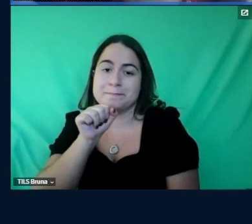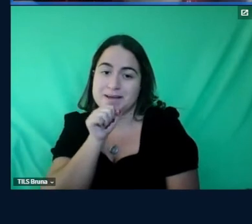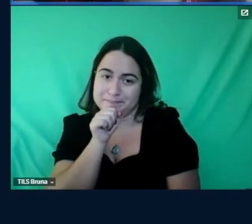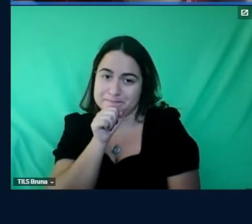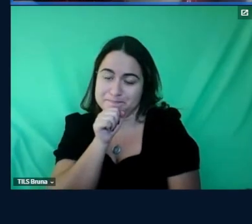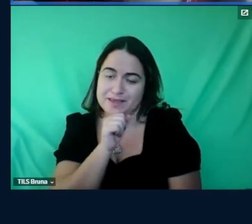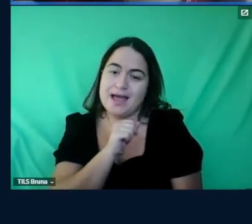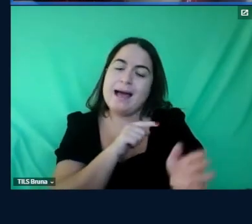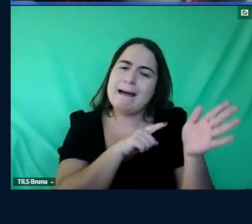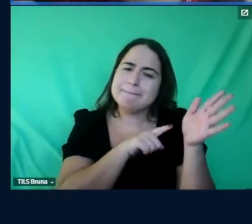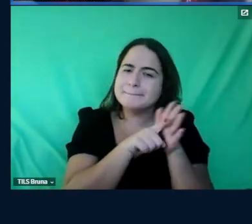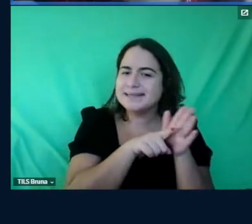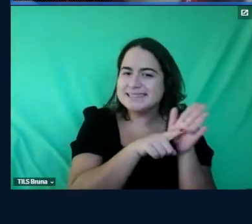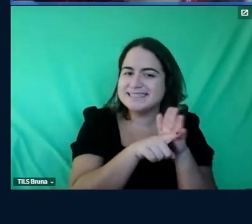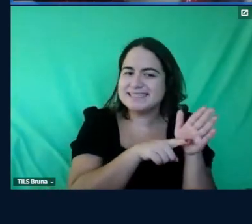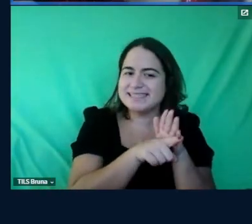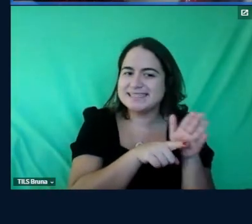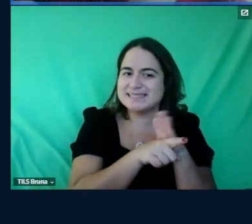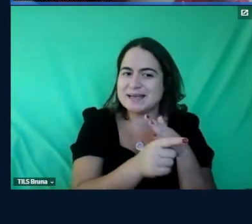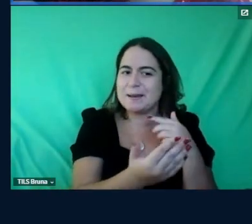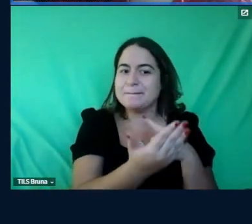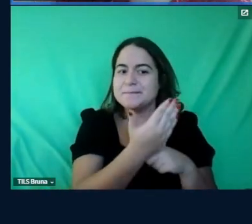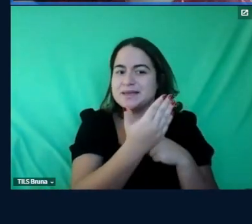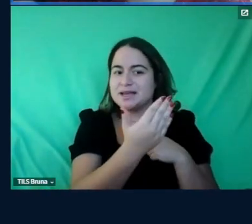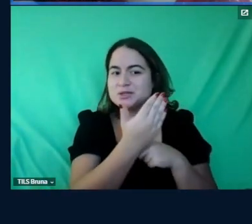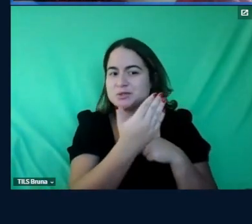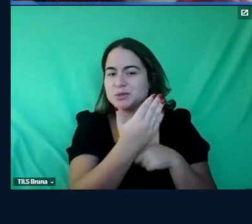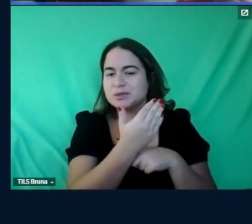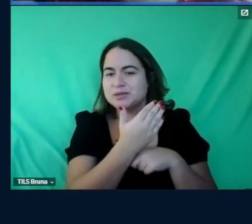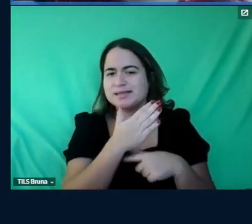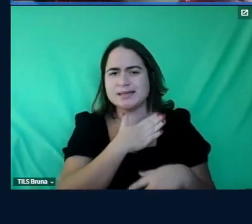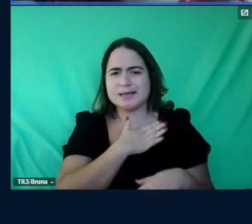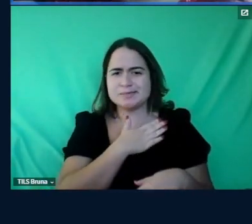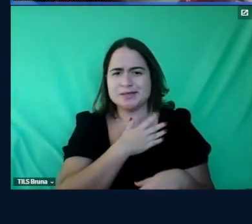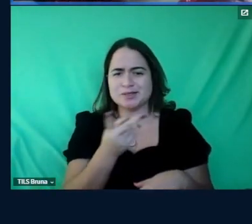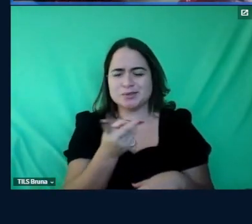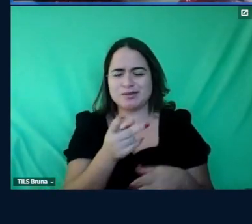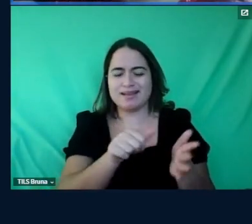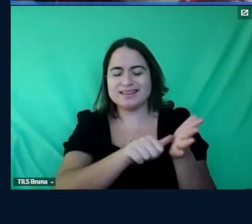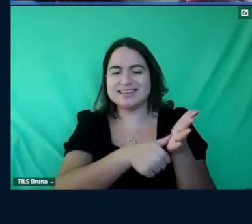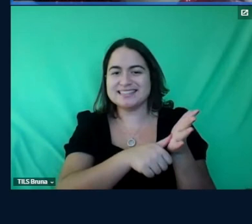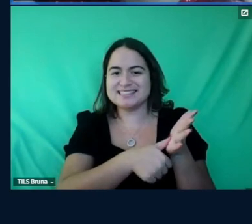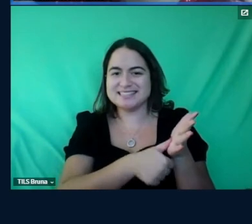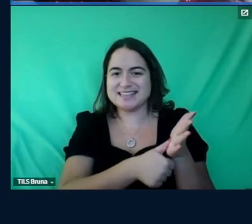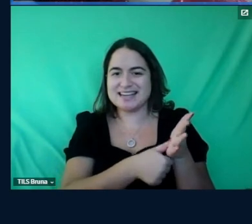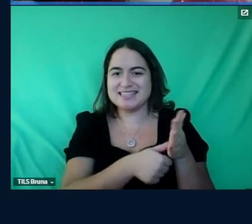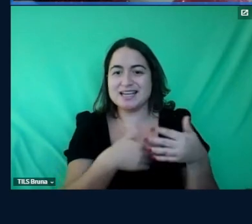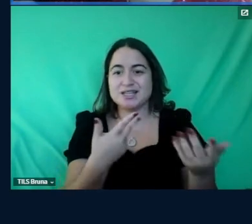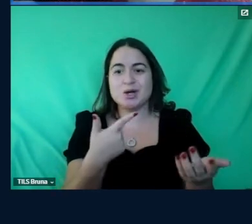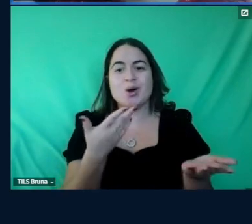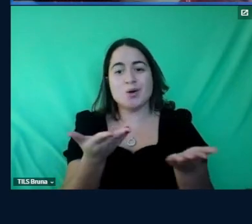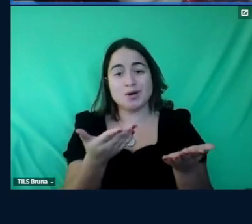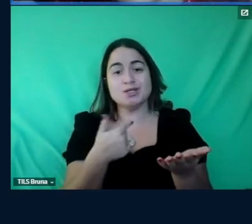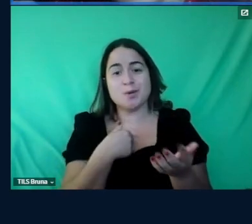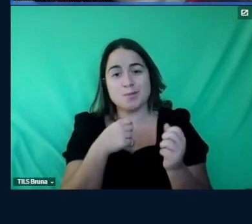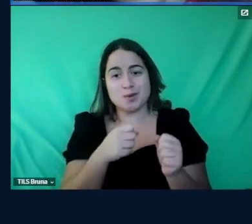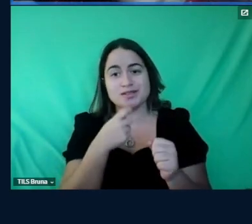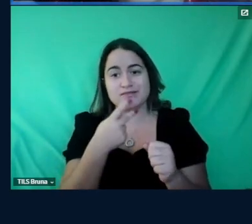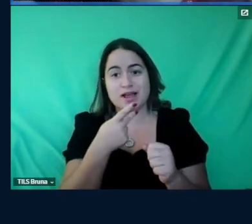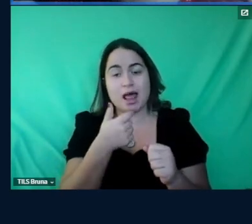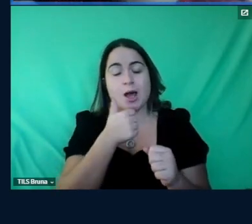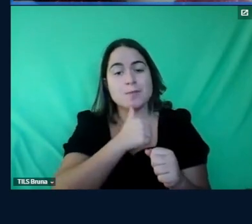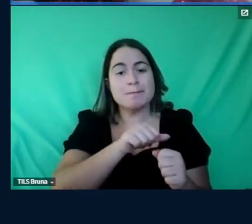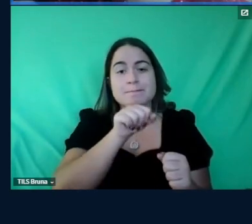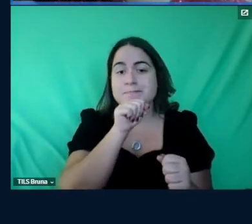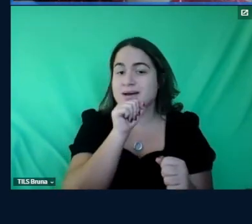ela me ela me ajudou nessas minhas duas identidades então hoje eu posso falar que eu sou uma mãe muito melhor